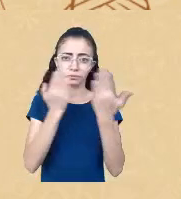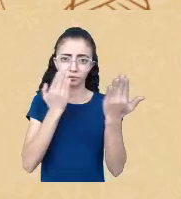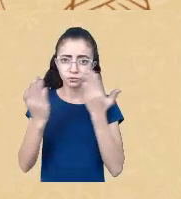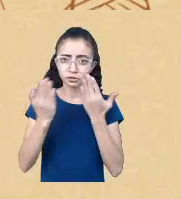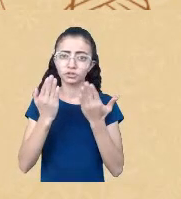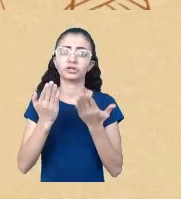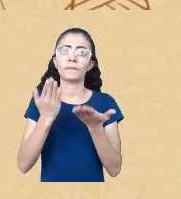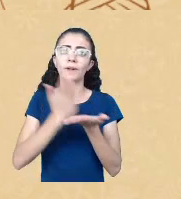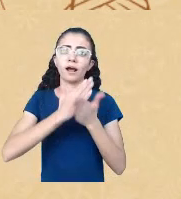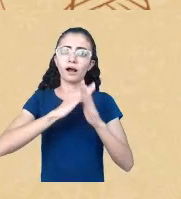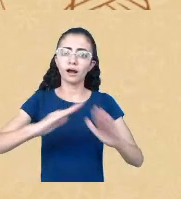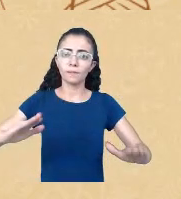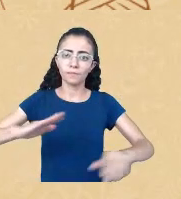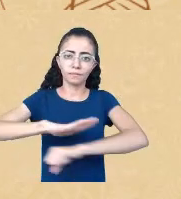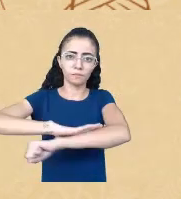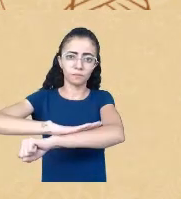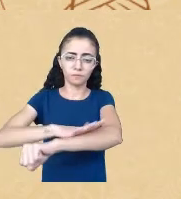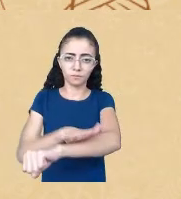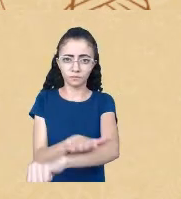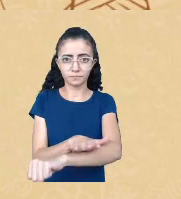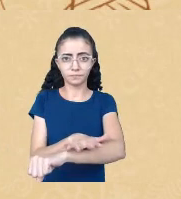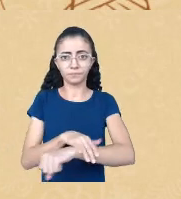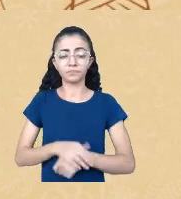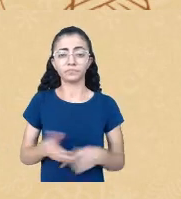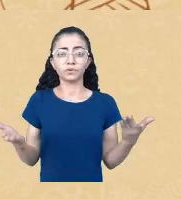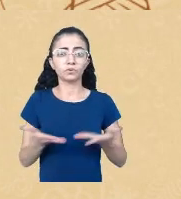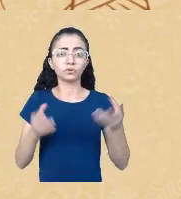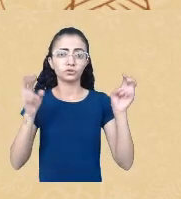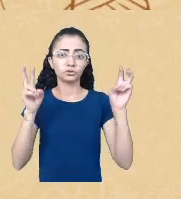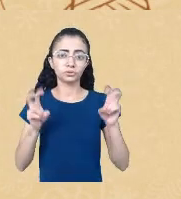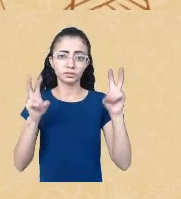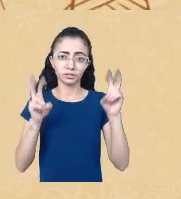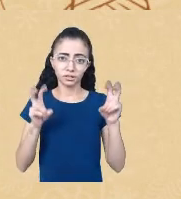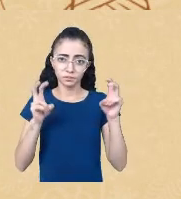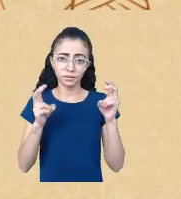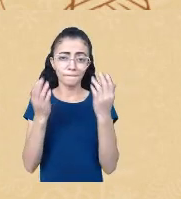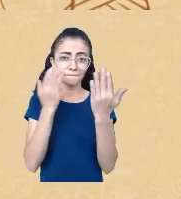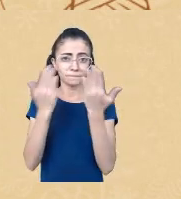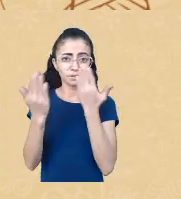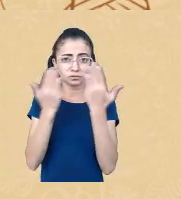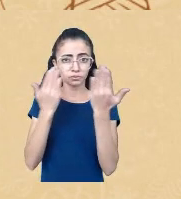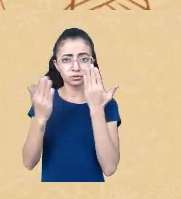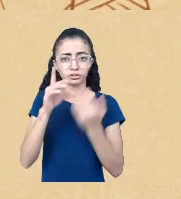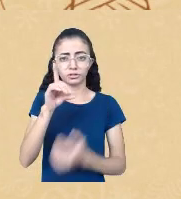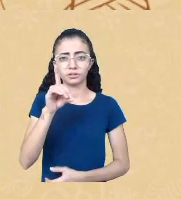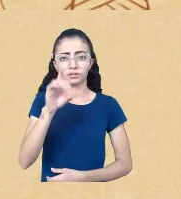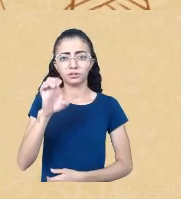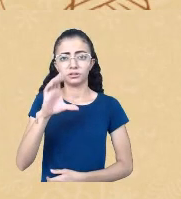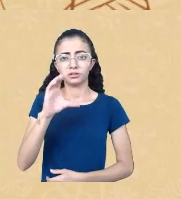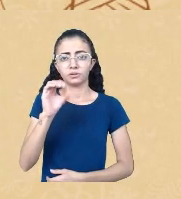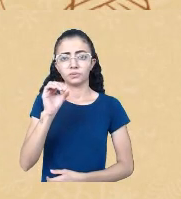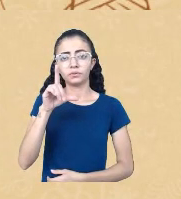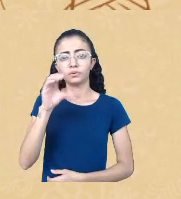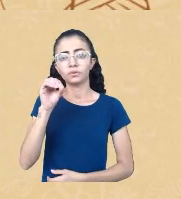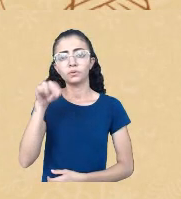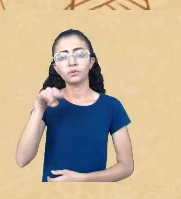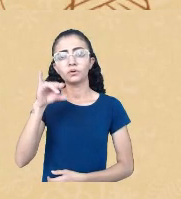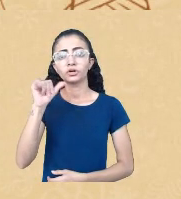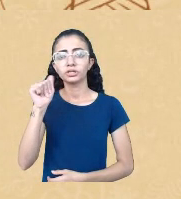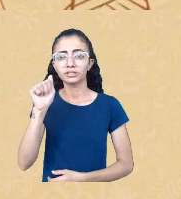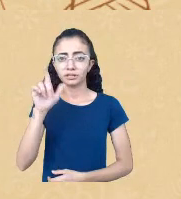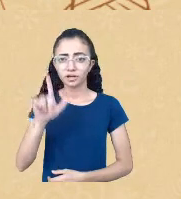O tema do encontro de hoje é Psicologia Decolonial e Articulação com os Saberes da África e da América Latina.